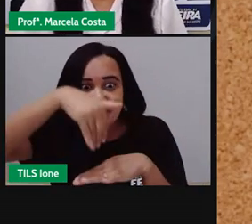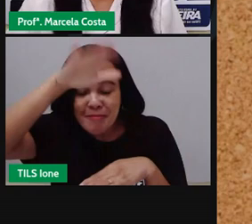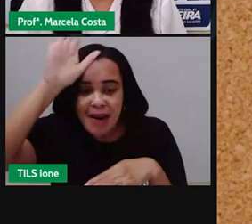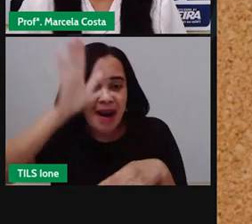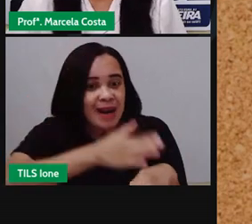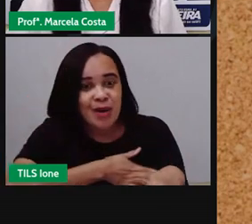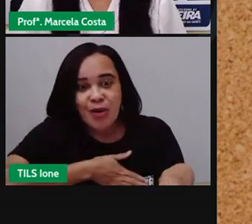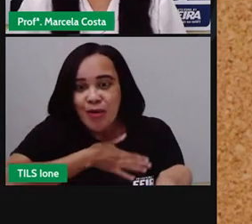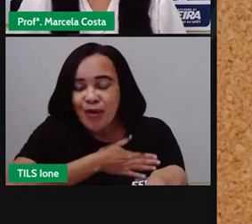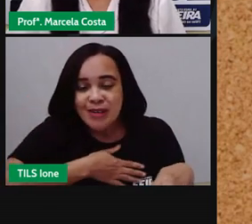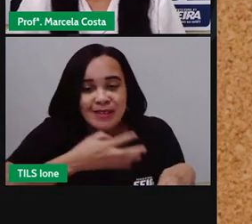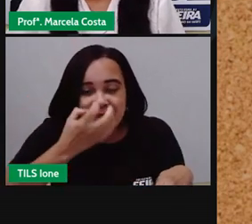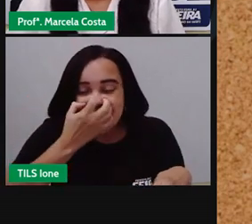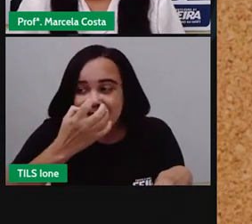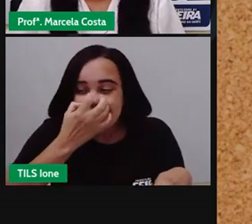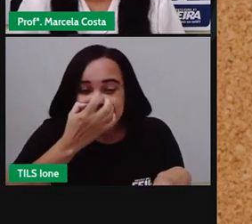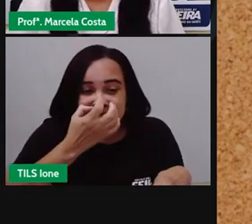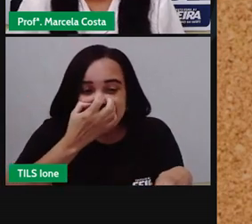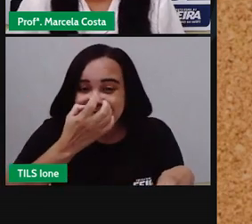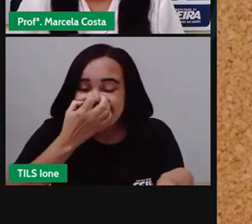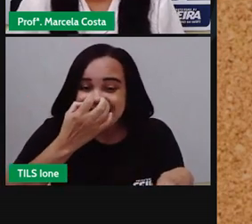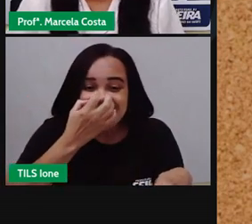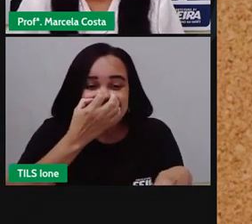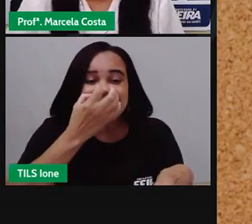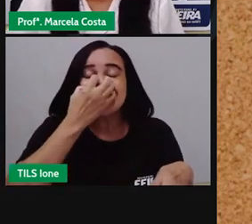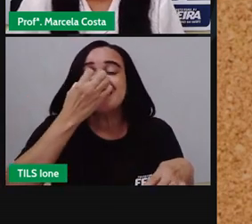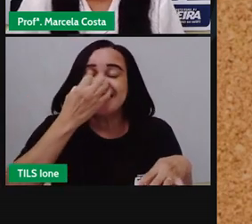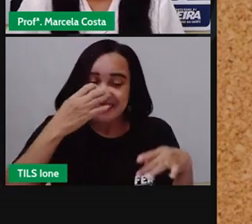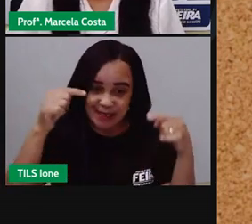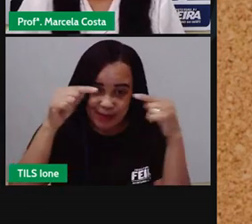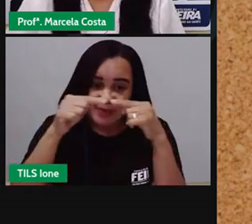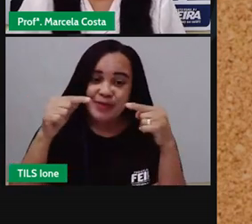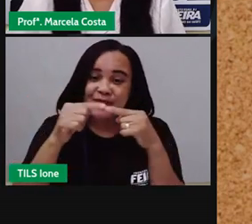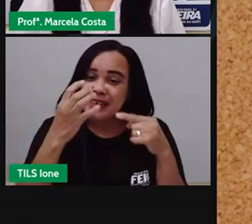maior que indica aqui a quantidade 10